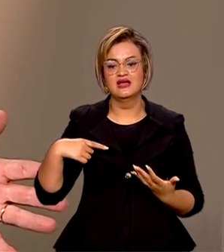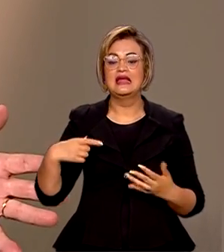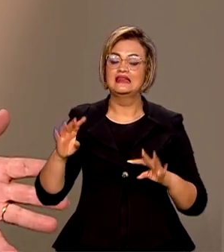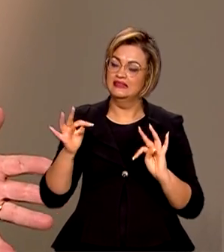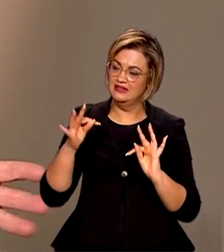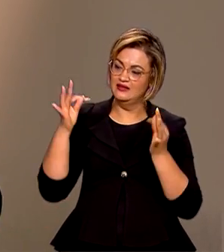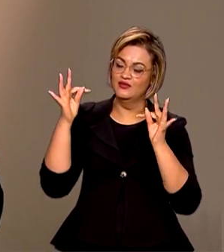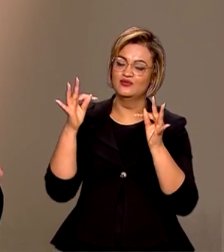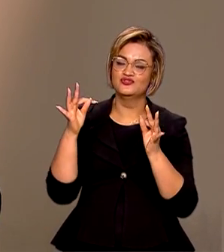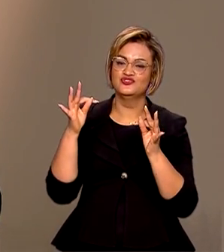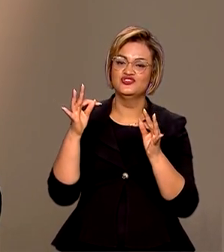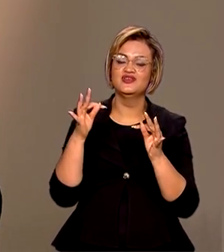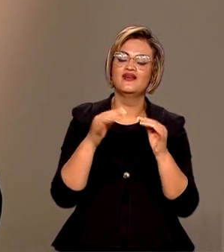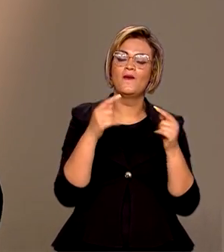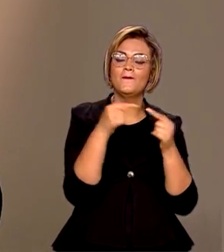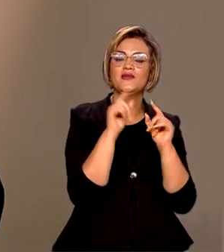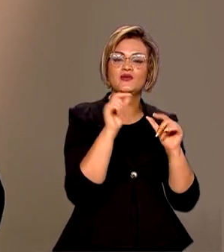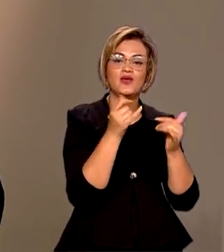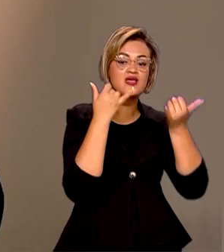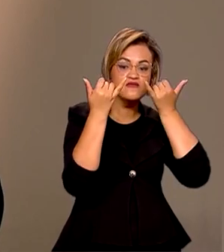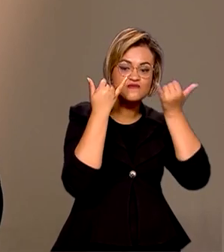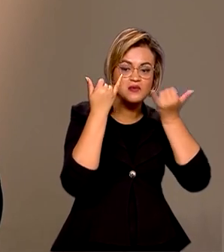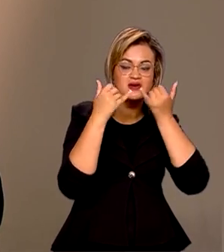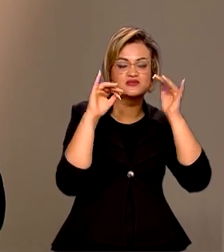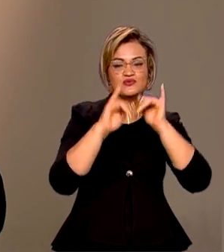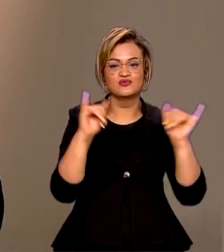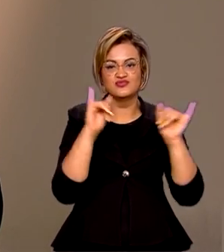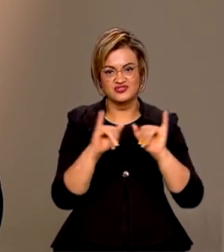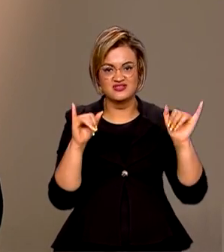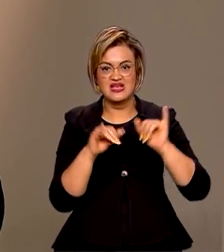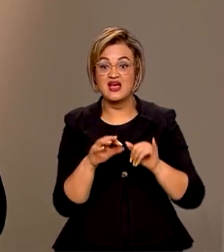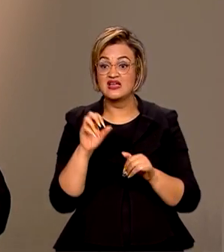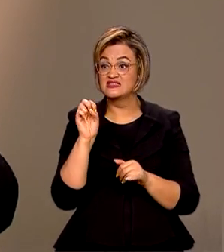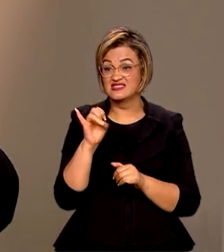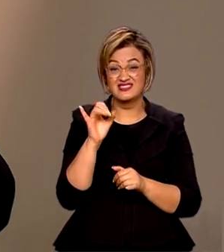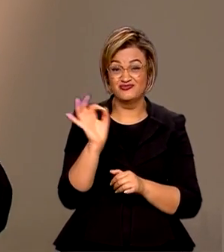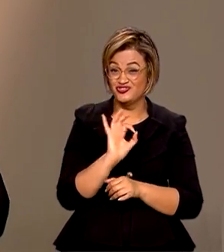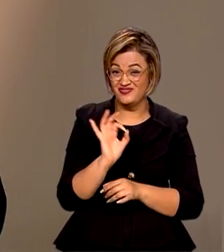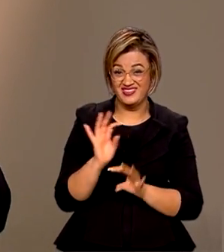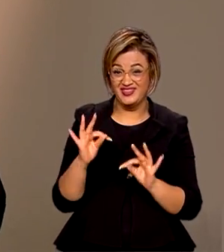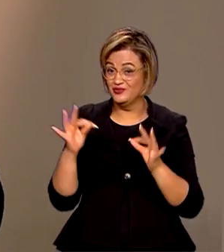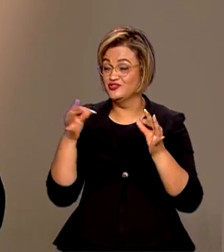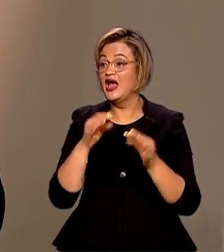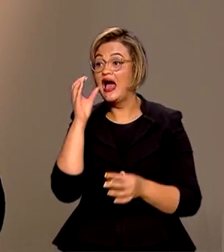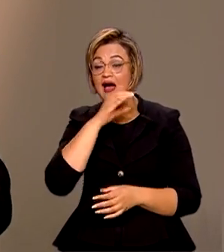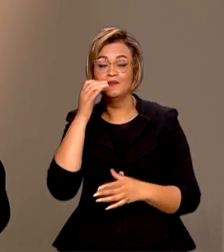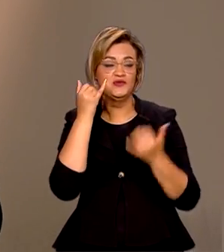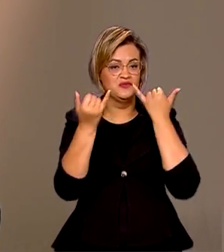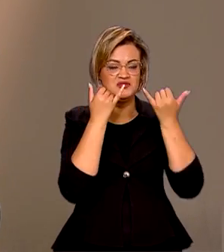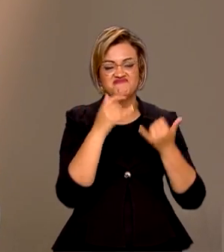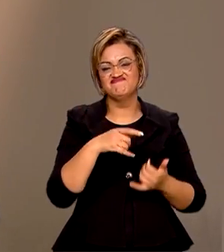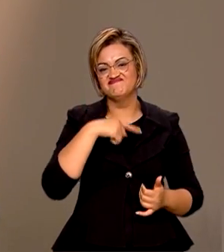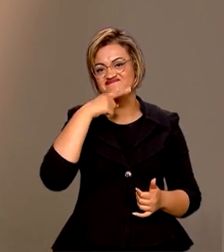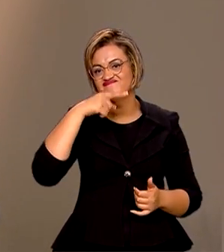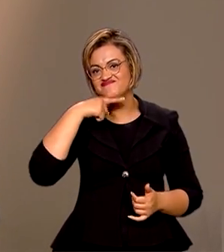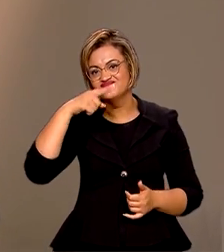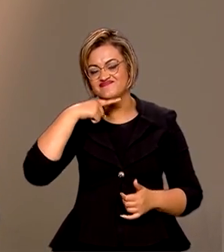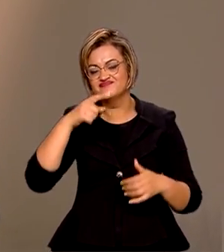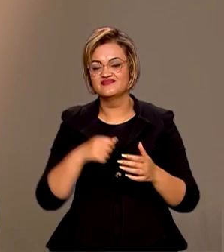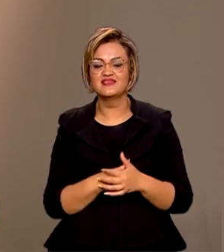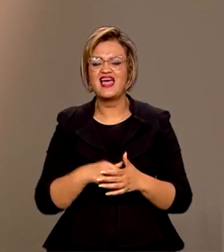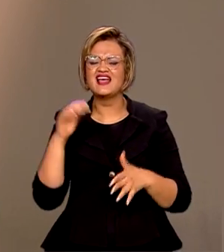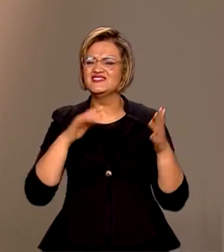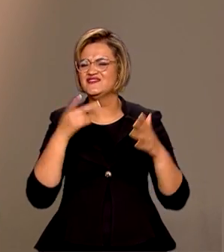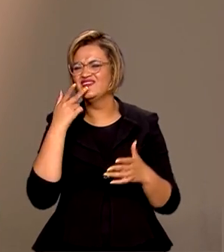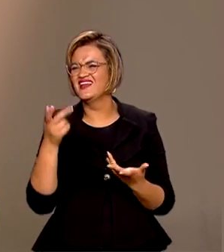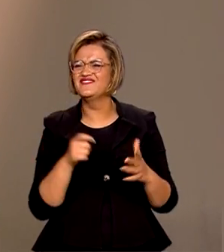mãe da notícia, da informação. Sem ela, não chega para cidadão com a rapidez que tem chegado. Então, muitas vezes, as pessoas falam,